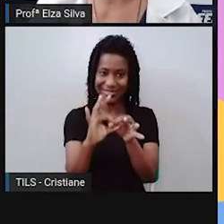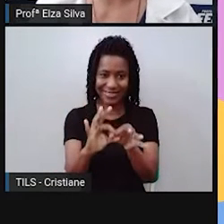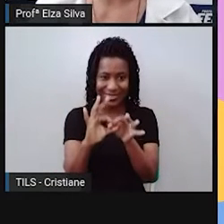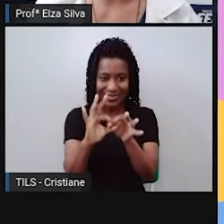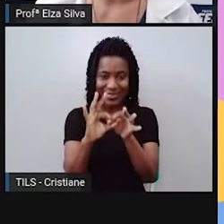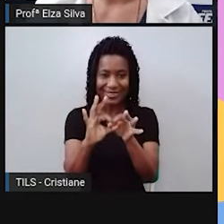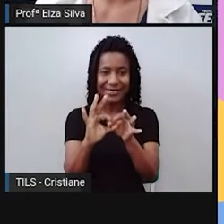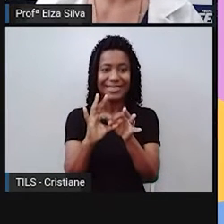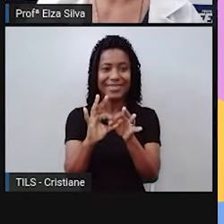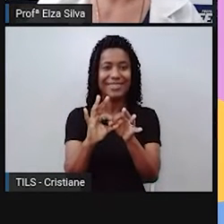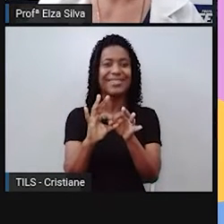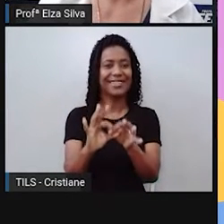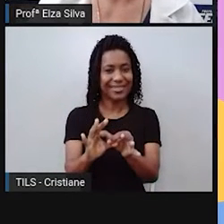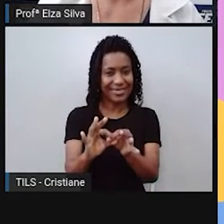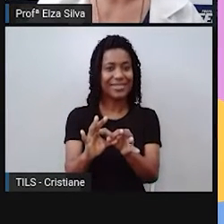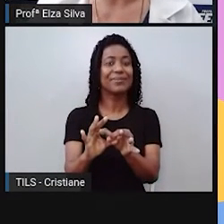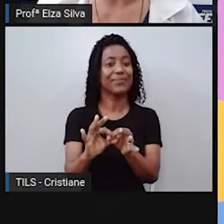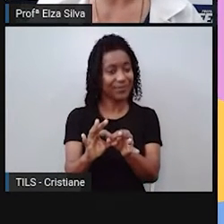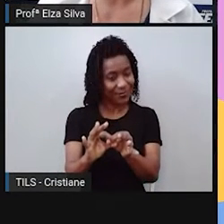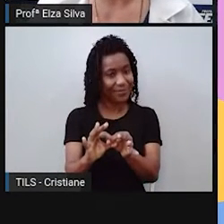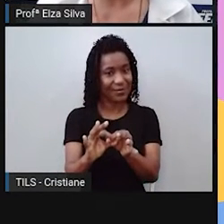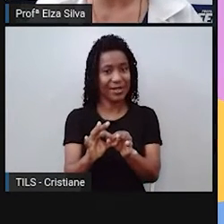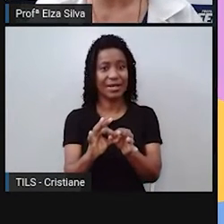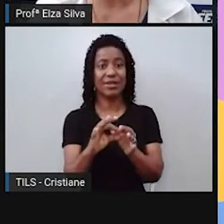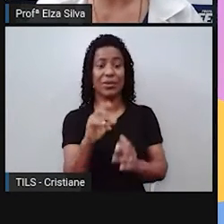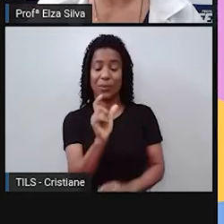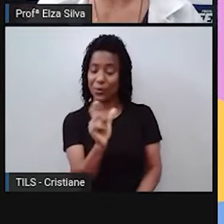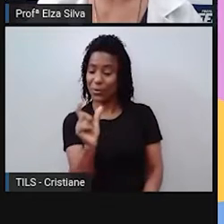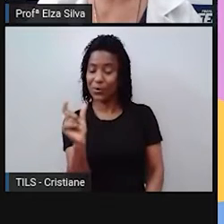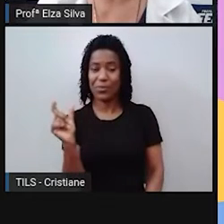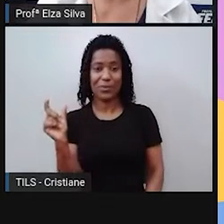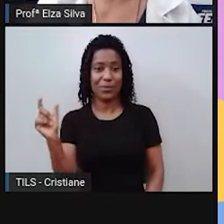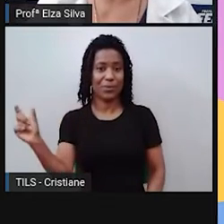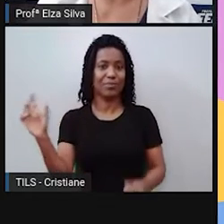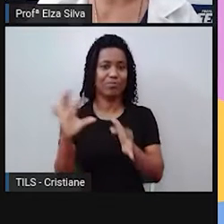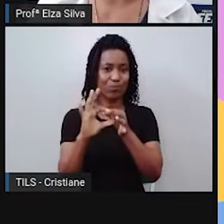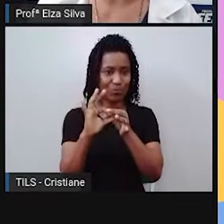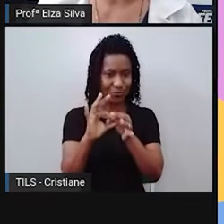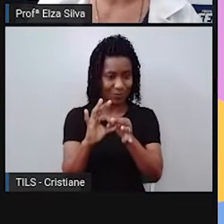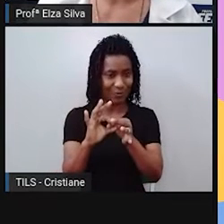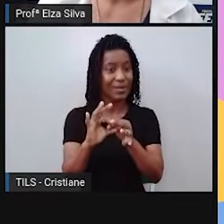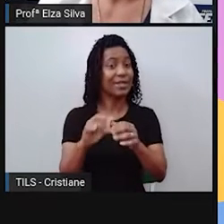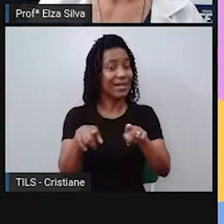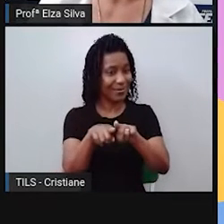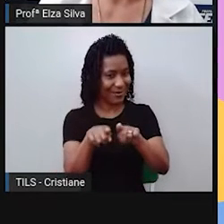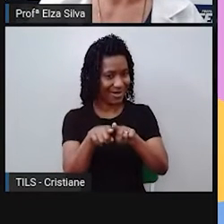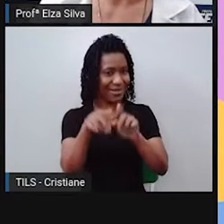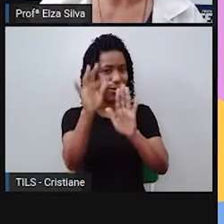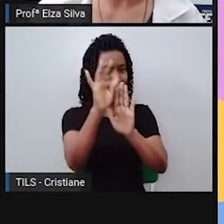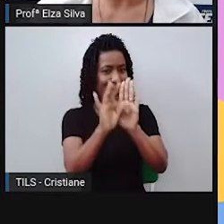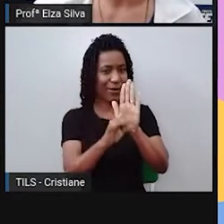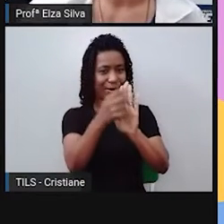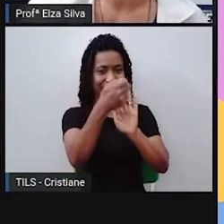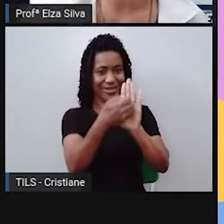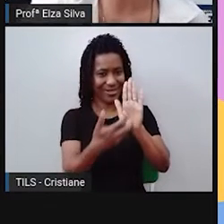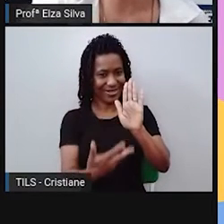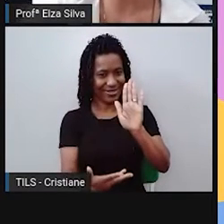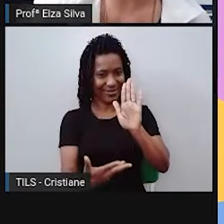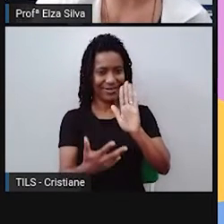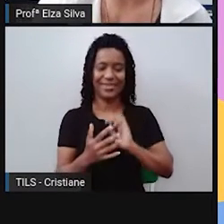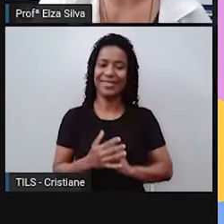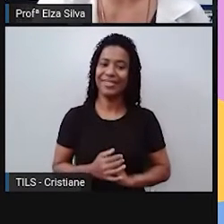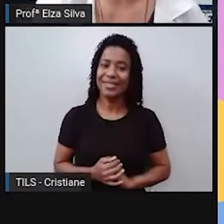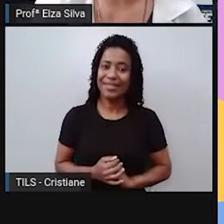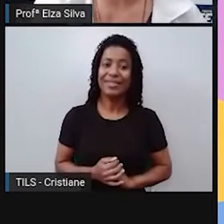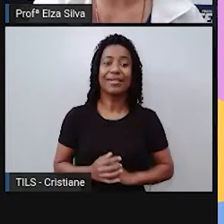aula de hoje. Nós vamos aprender como utilizá-los em nosso texto narrativo. Além disto, vamos